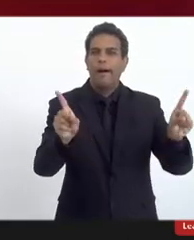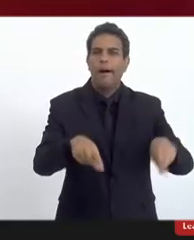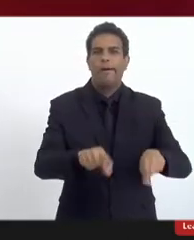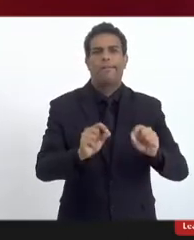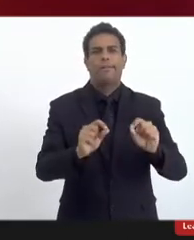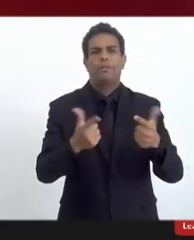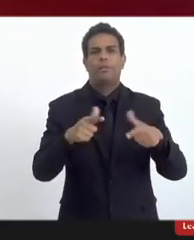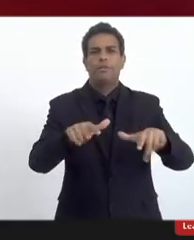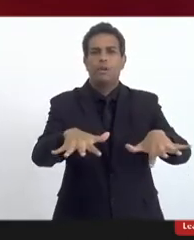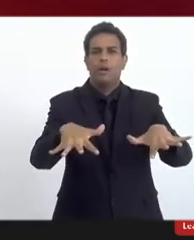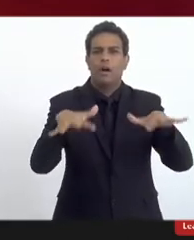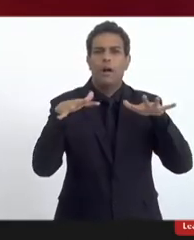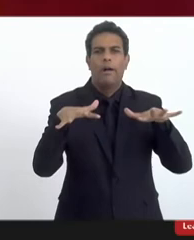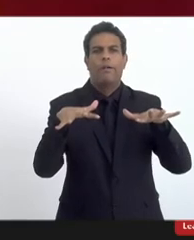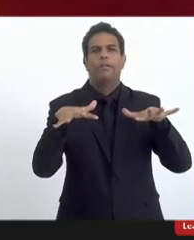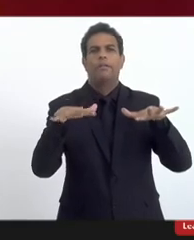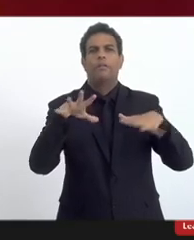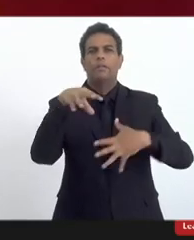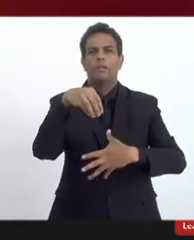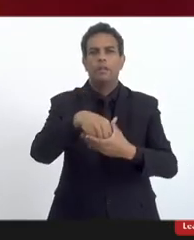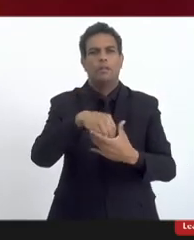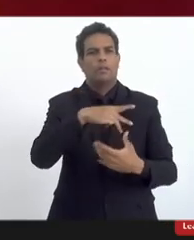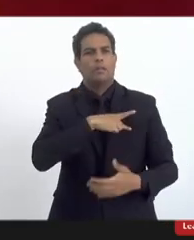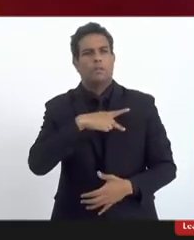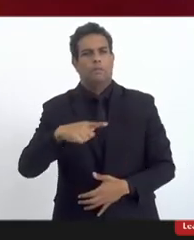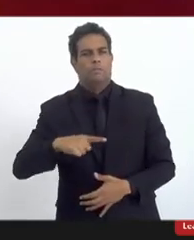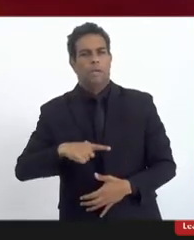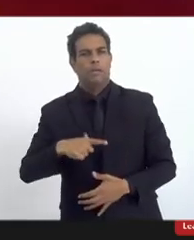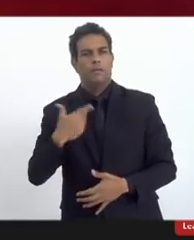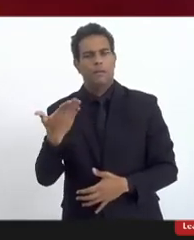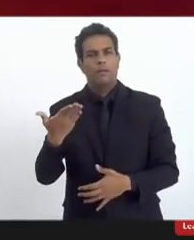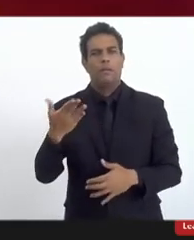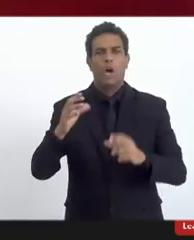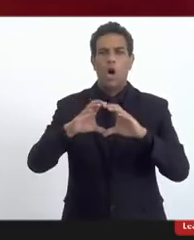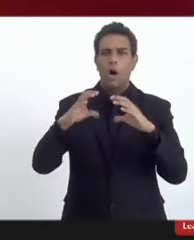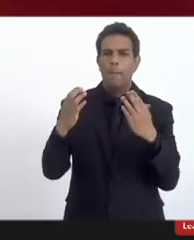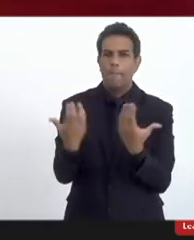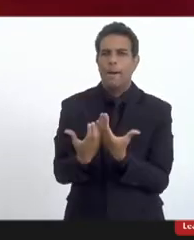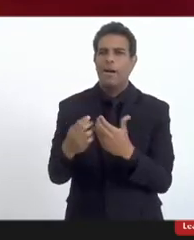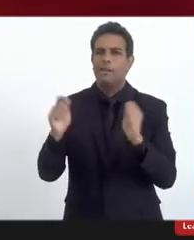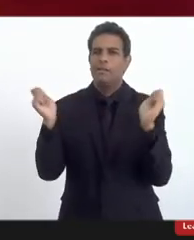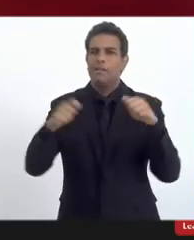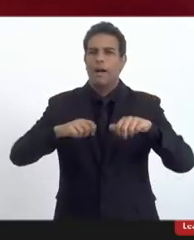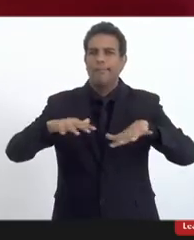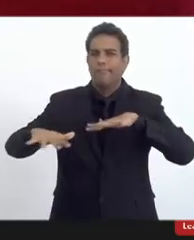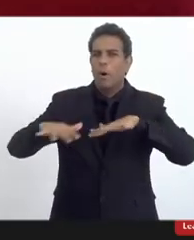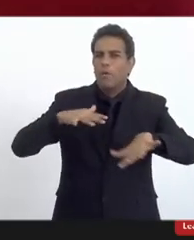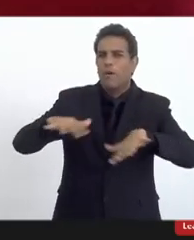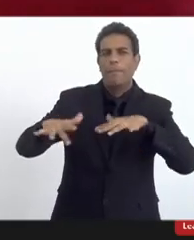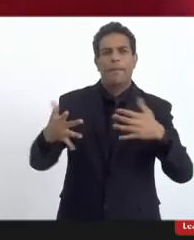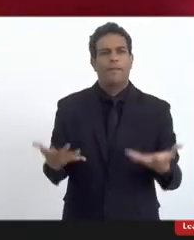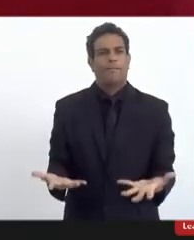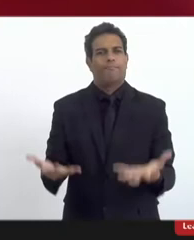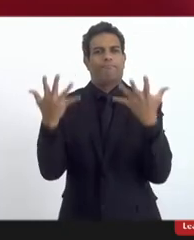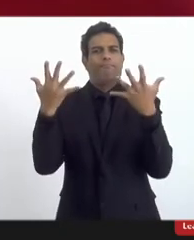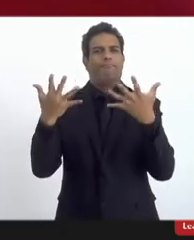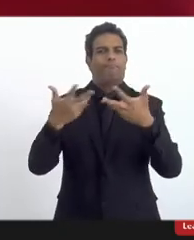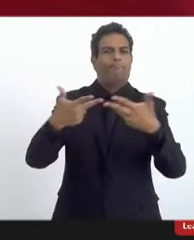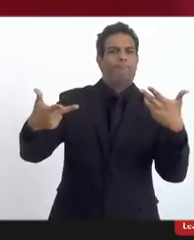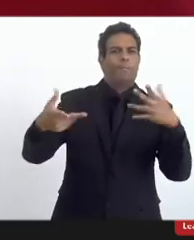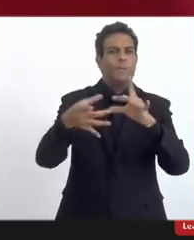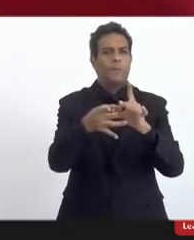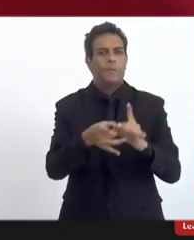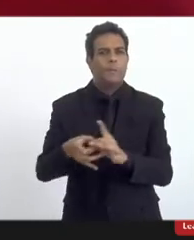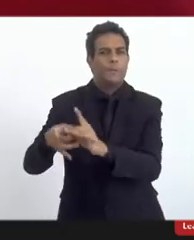audiência já no Poder Judiciário, mas acho que a comissão pode, inclusive, movimentar uma rede de